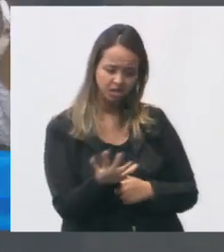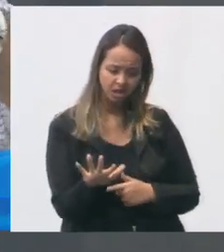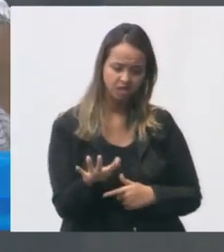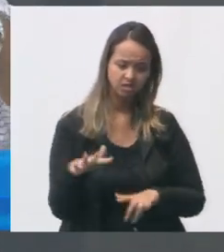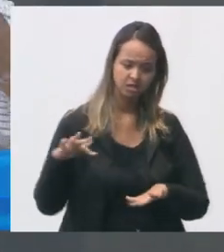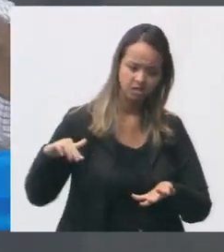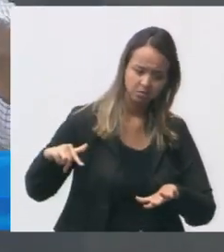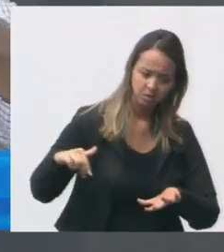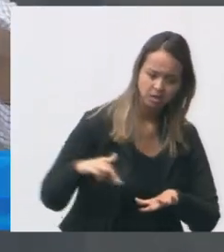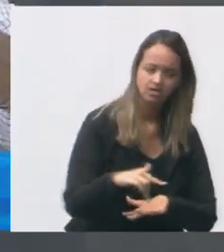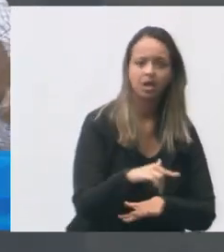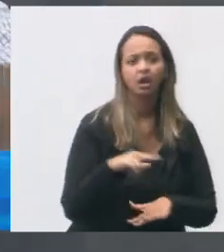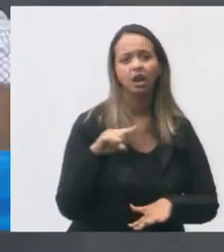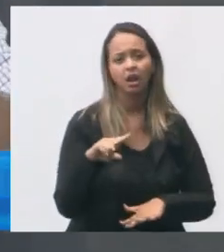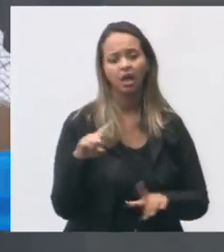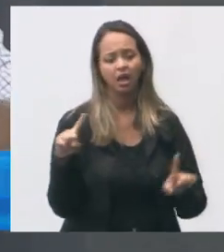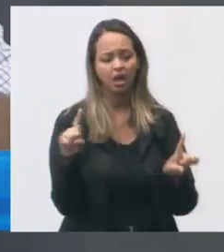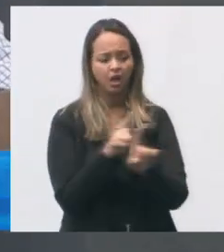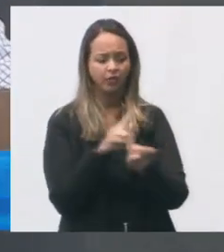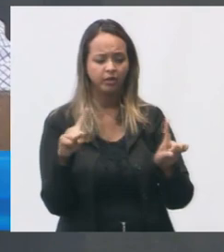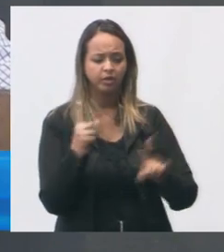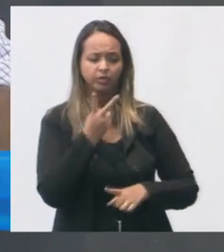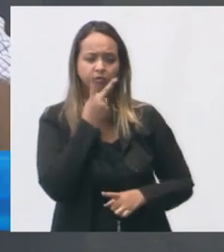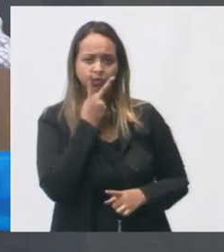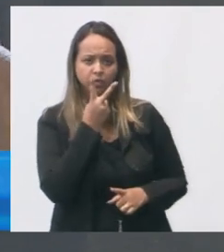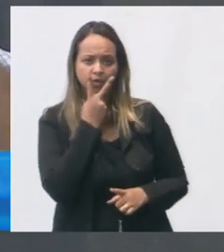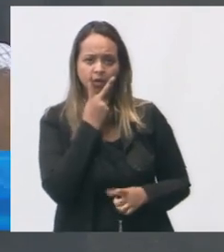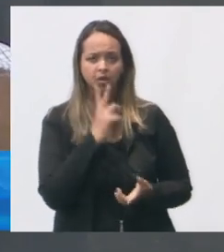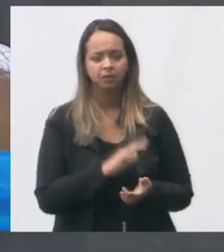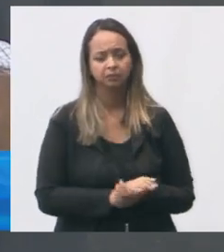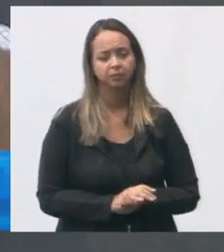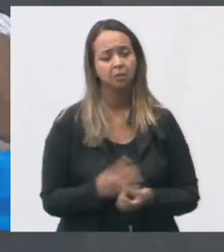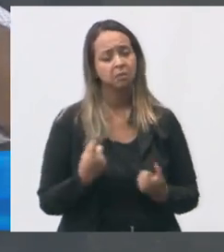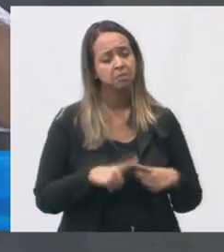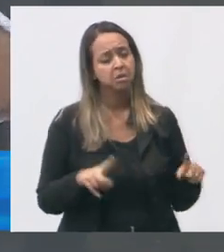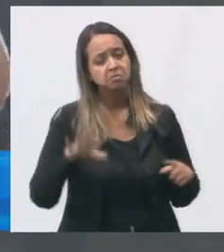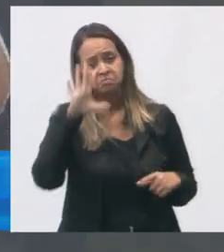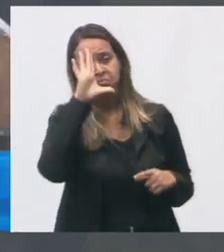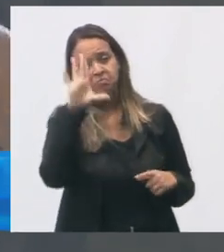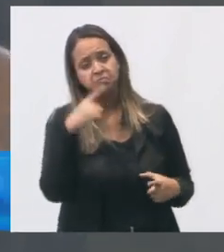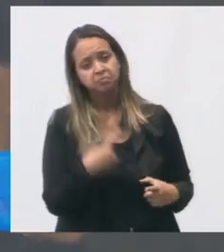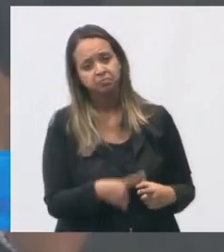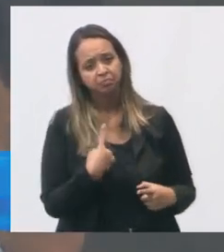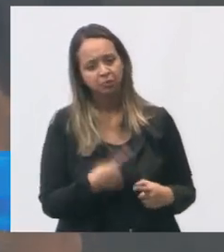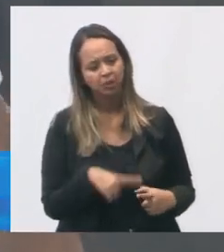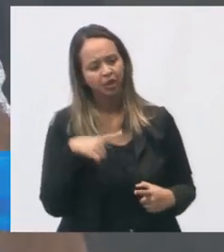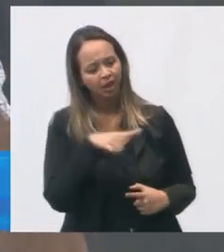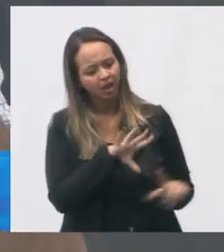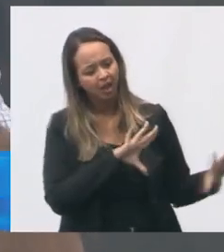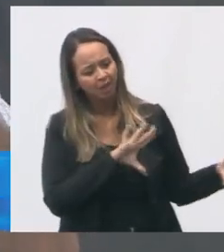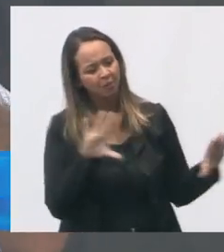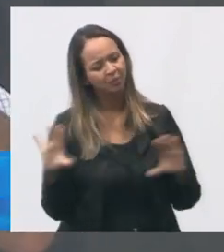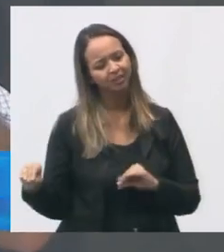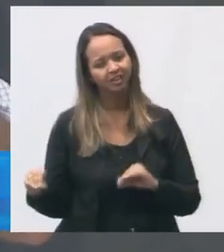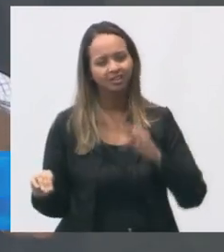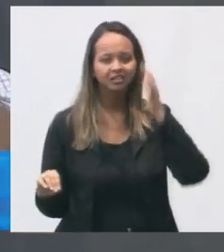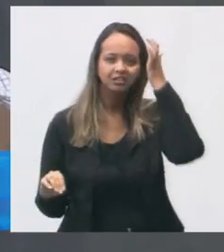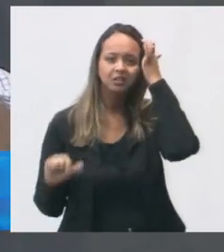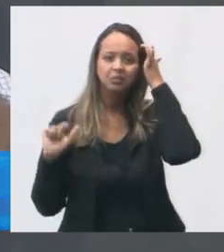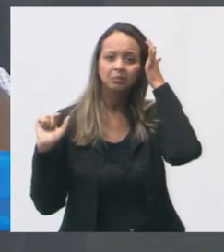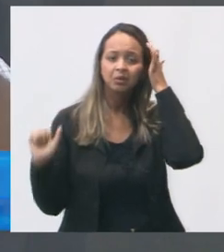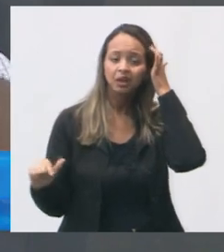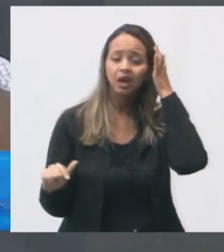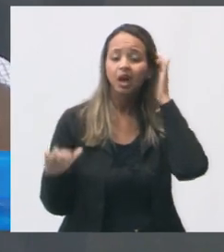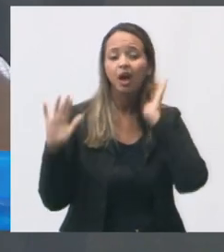passarem pela Avenida Vitória, mas principalmente porque essa transferência é daquelas coisas que